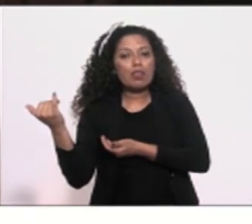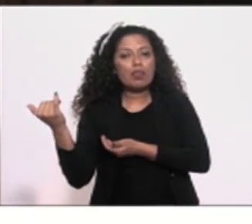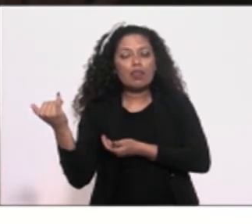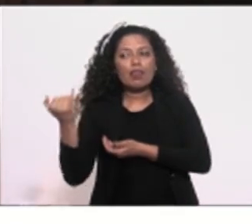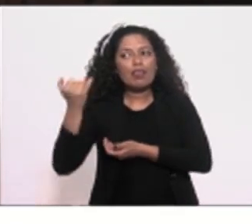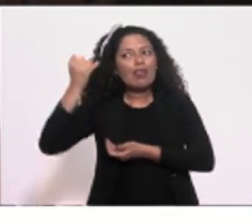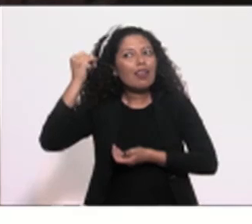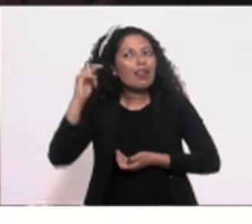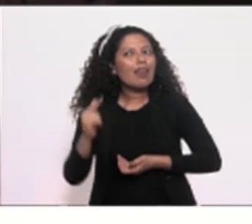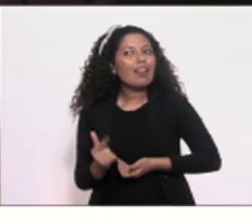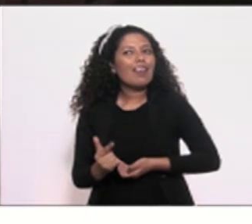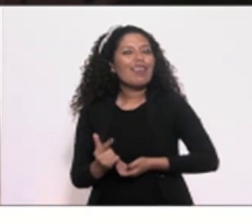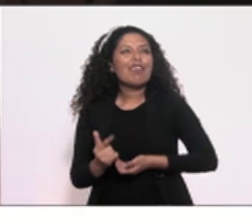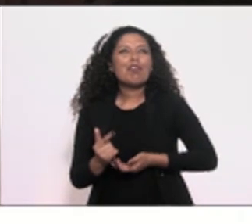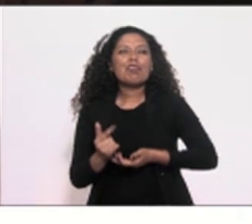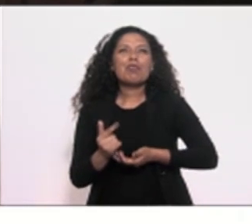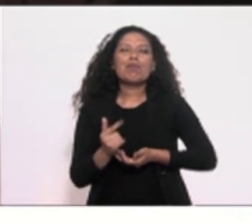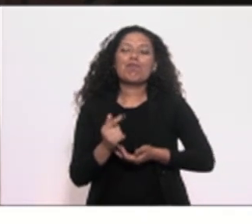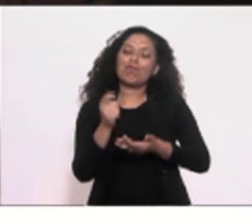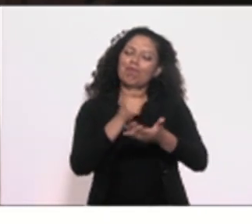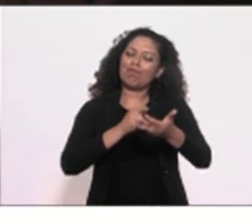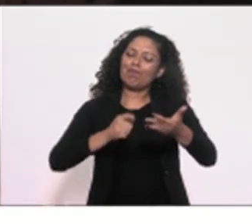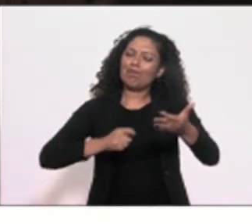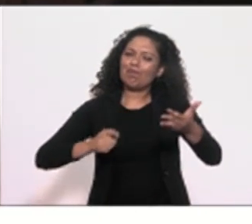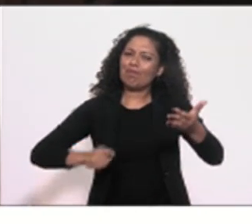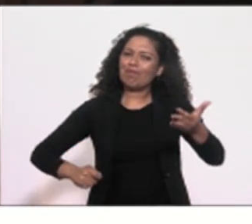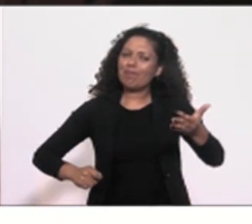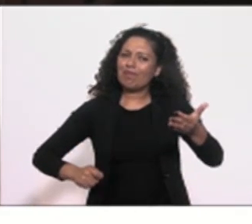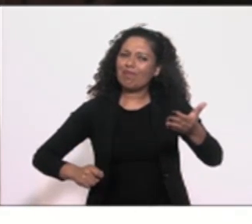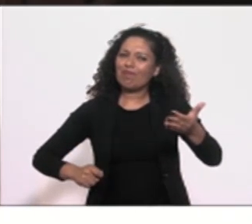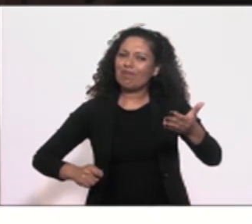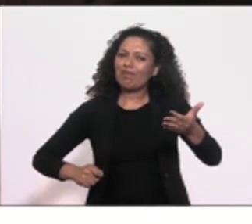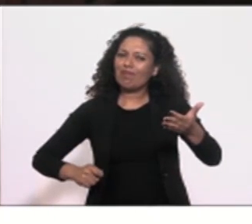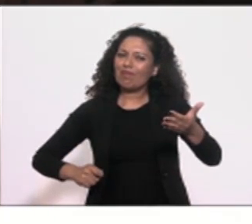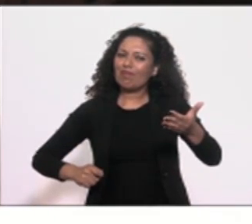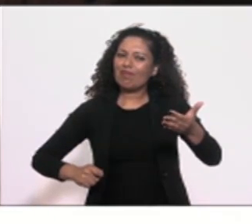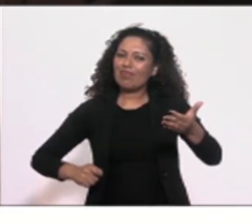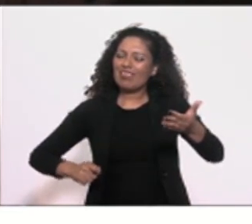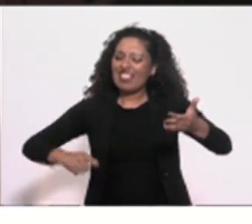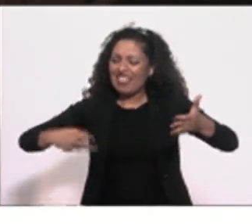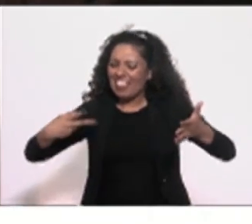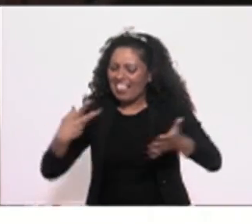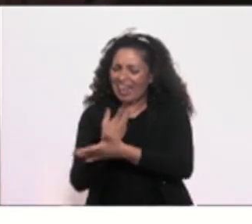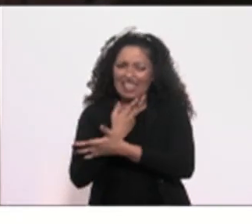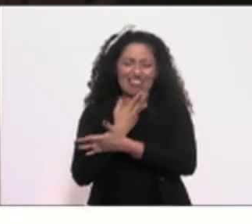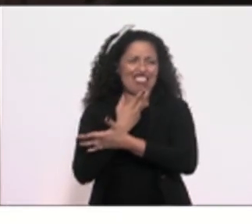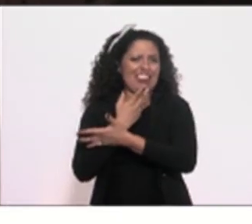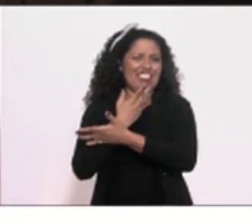informação profundamente inconsequente. Consequente,